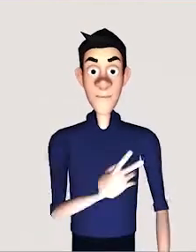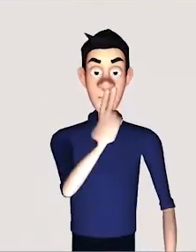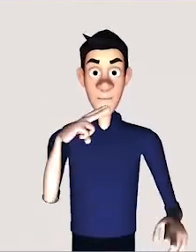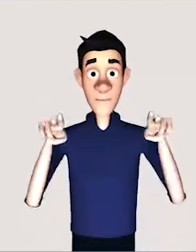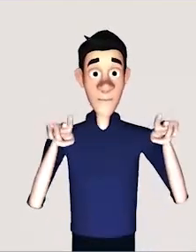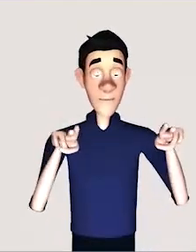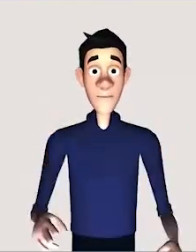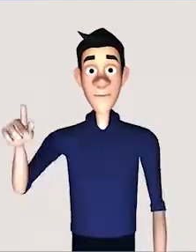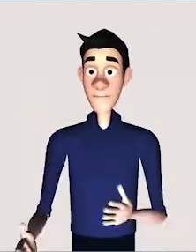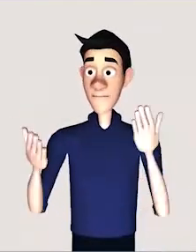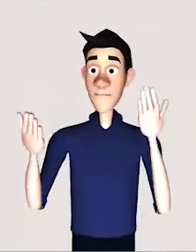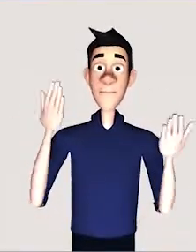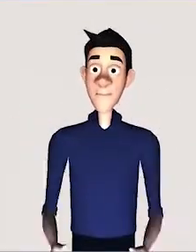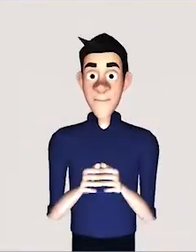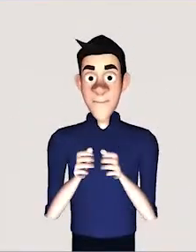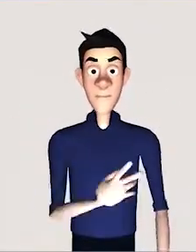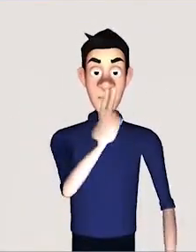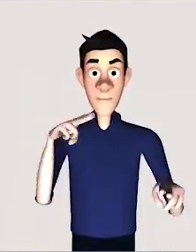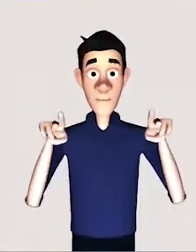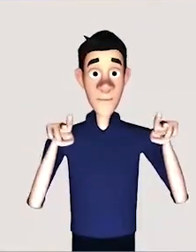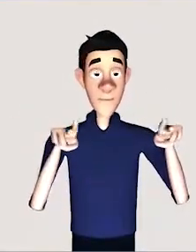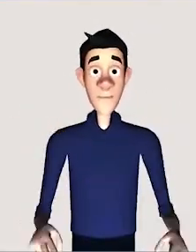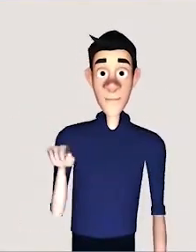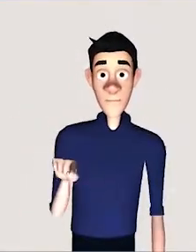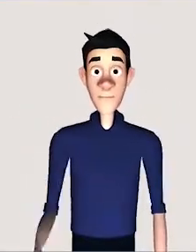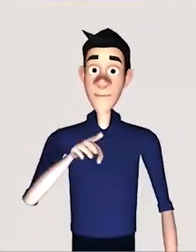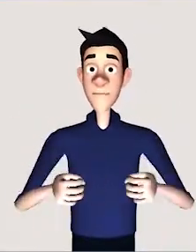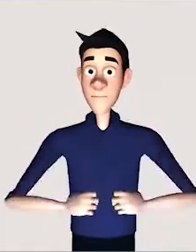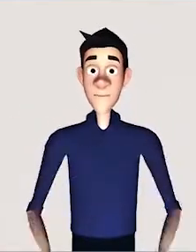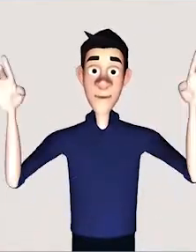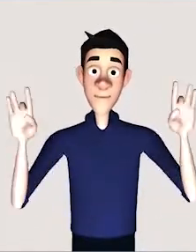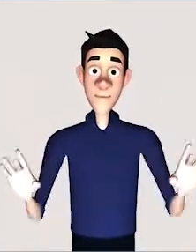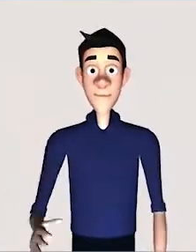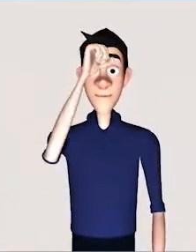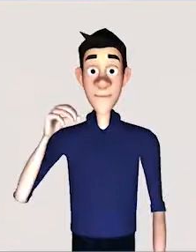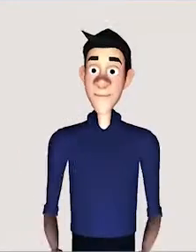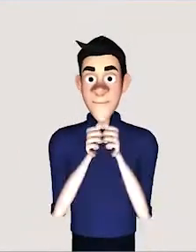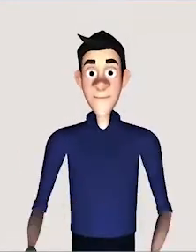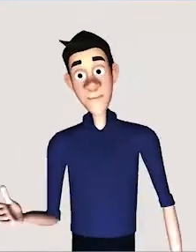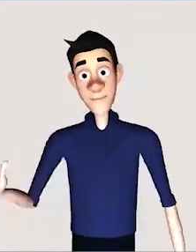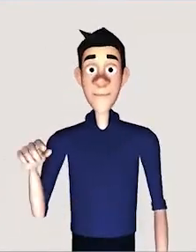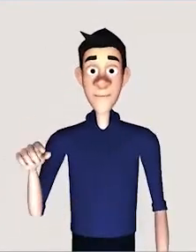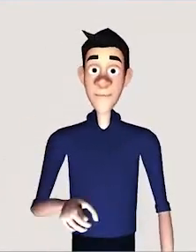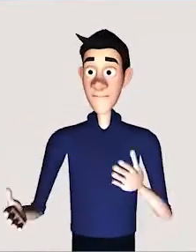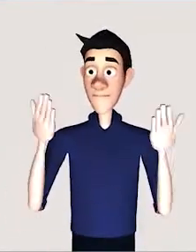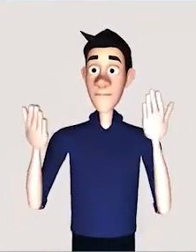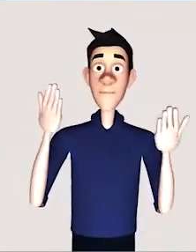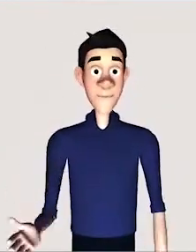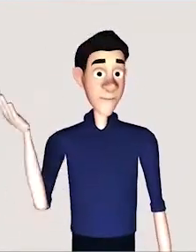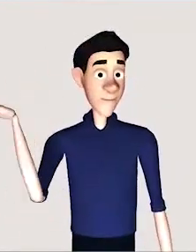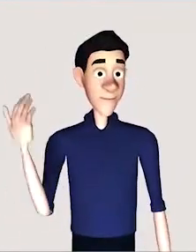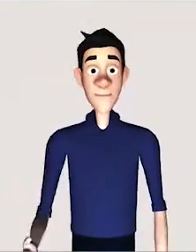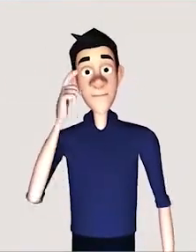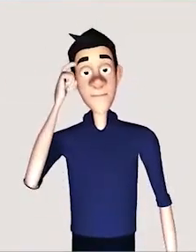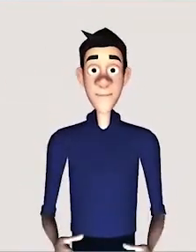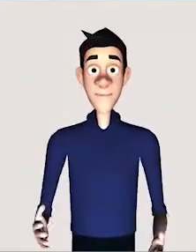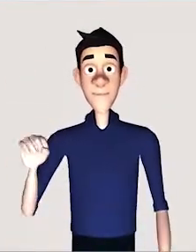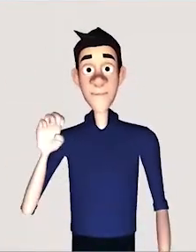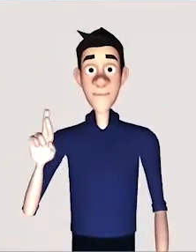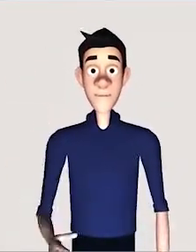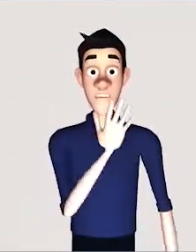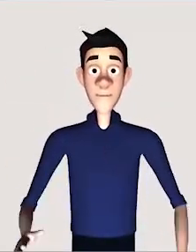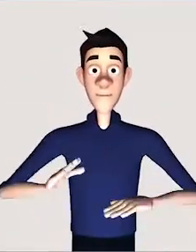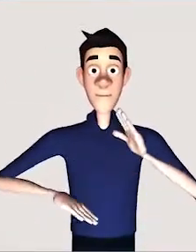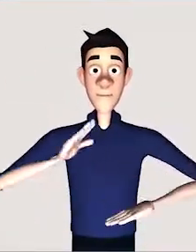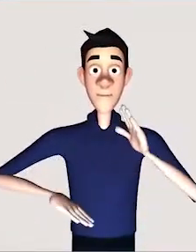para aumentar o meu número de visitantes, porque eu quero que mais pessoas tenham acesso a esse meu acervo. Então, é muito importante que em